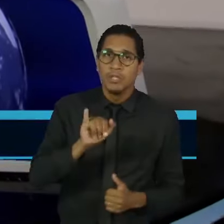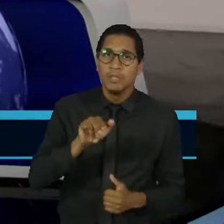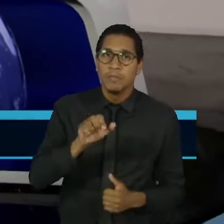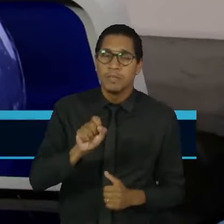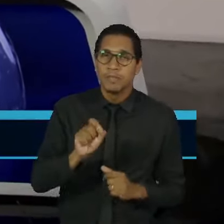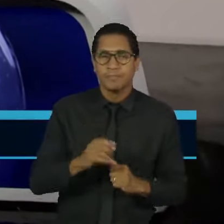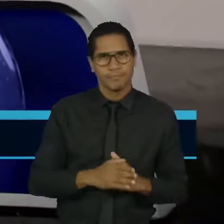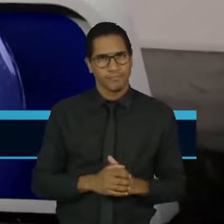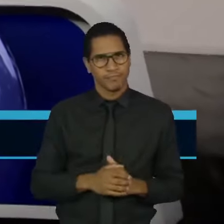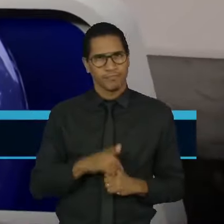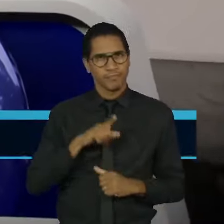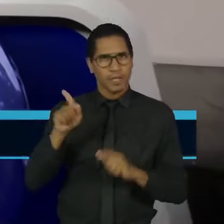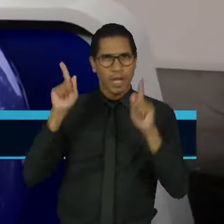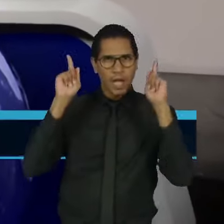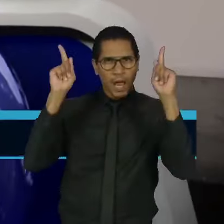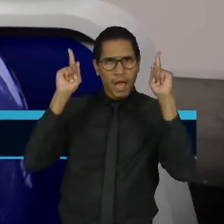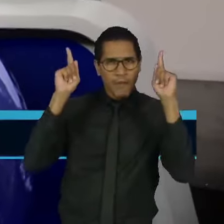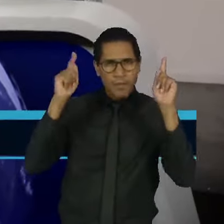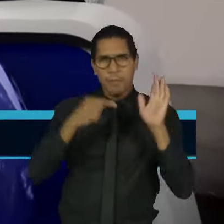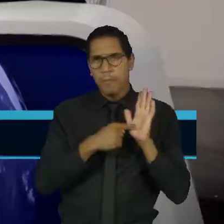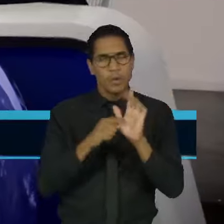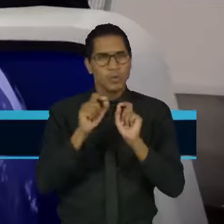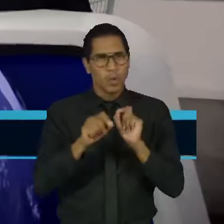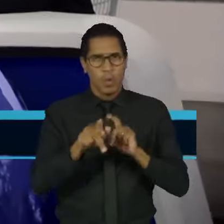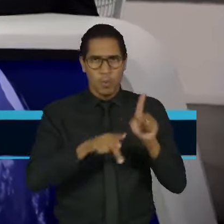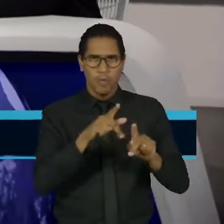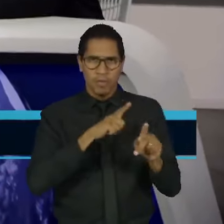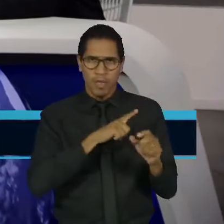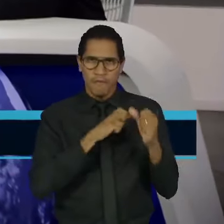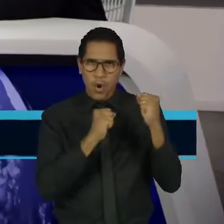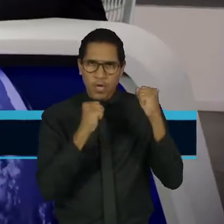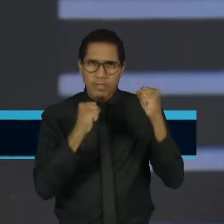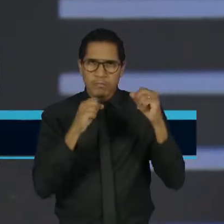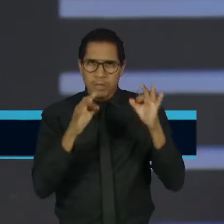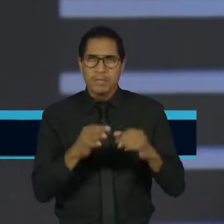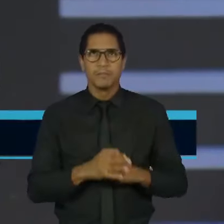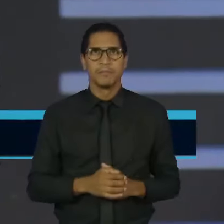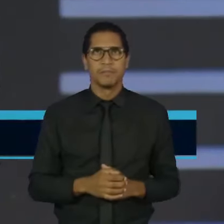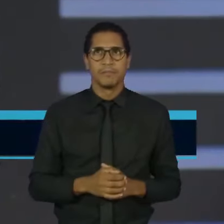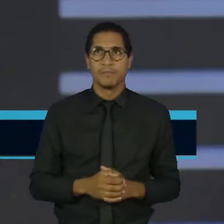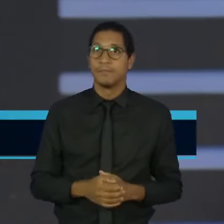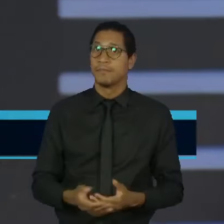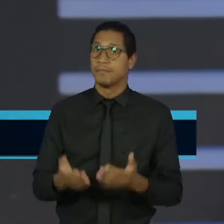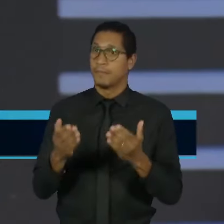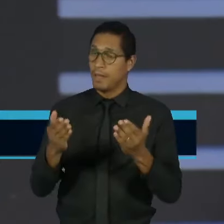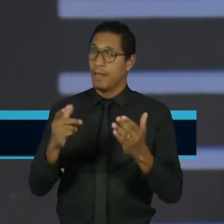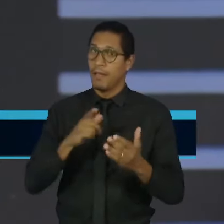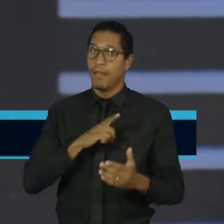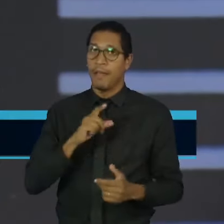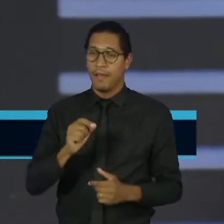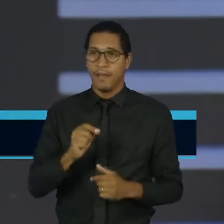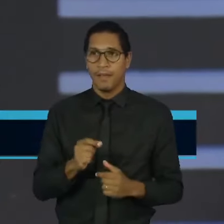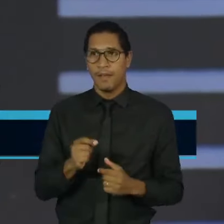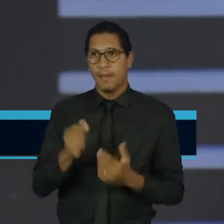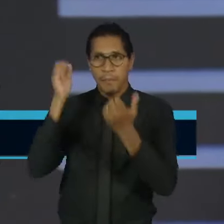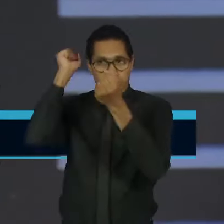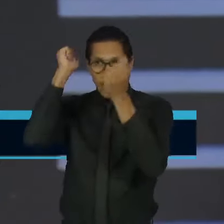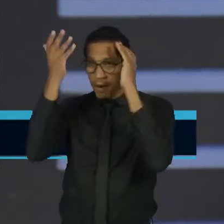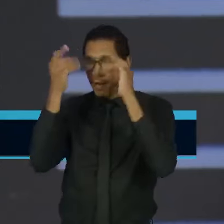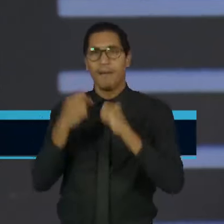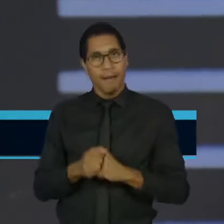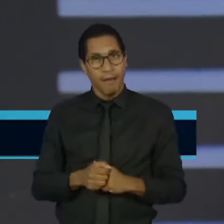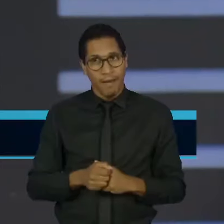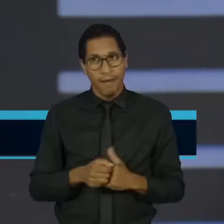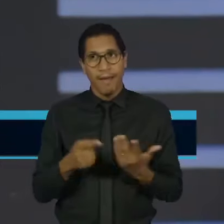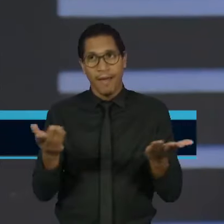mantém na sociedade argentina? Sim, essa greve chama-se Bem-vindo à realidade, presidente Millet. Um recado